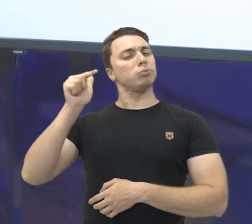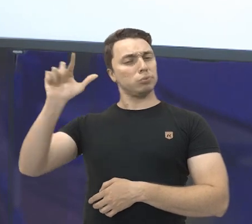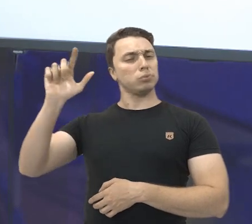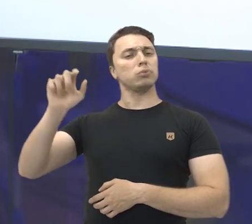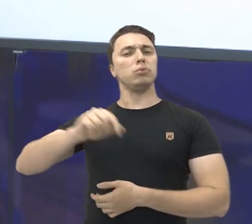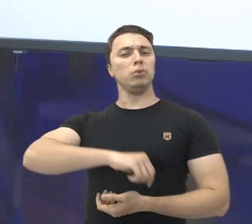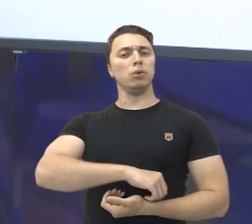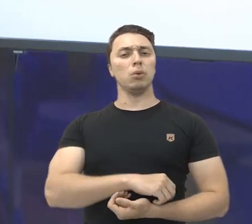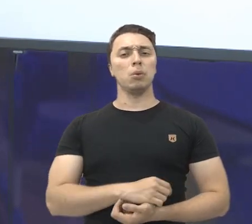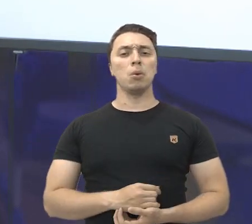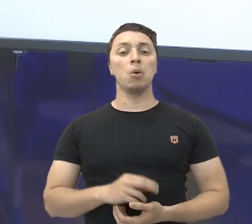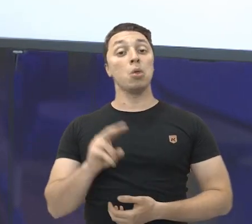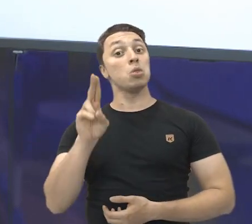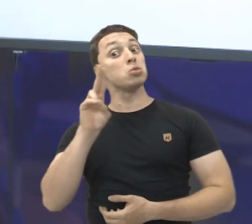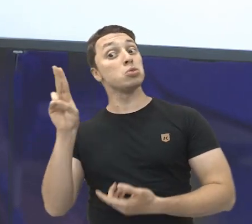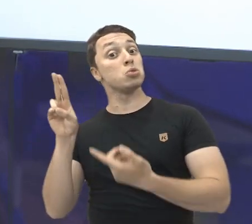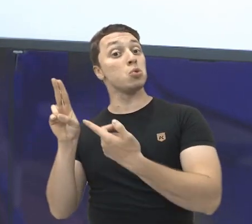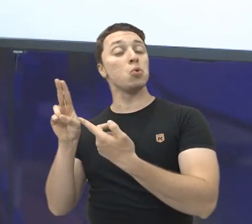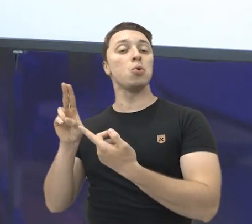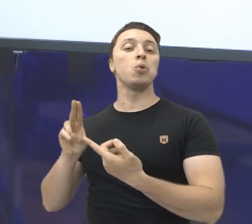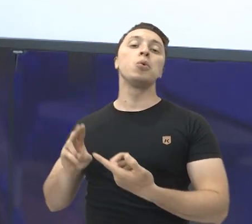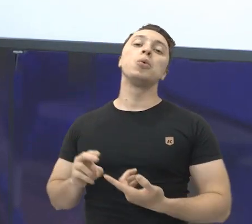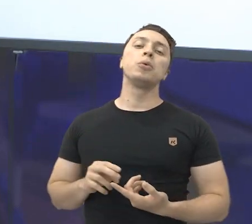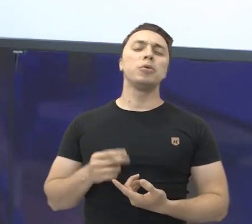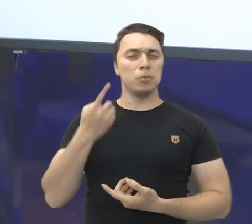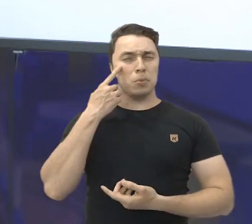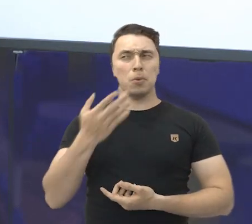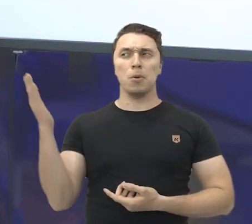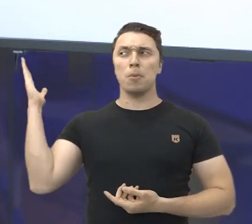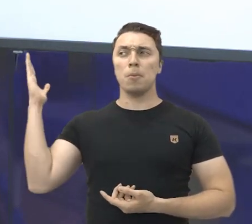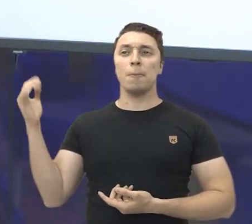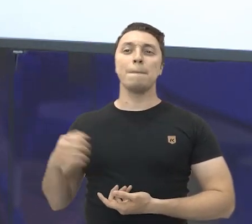também. O nome representa, vamos ver?